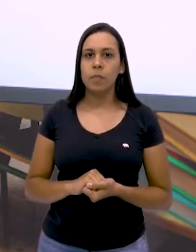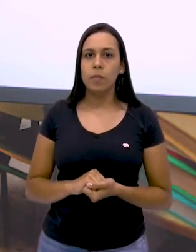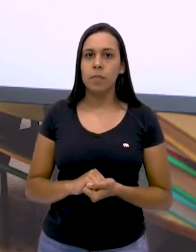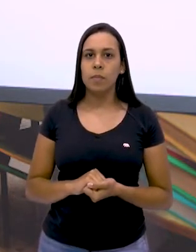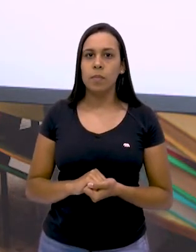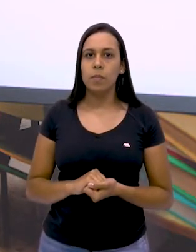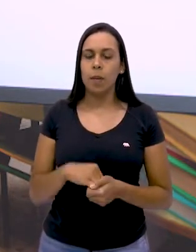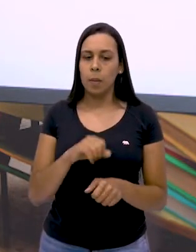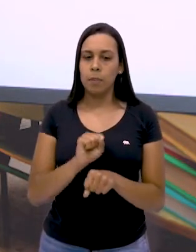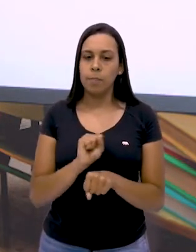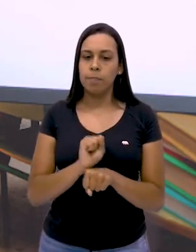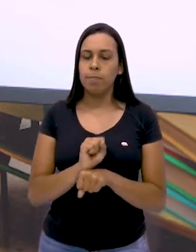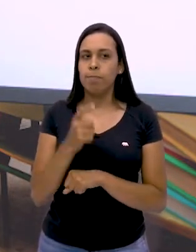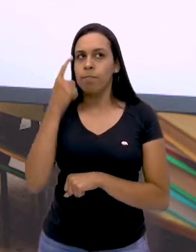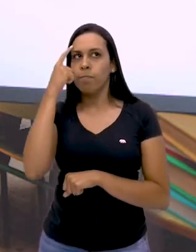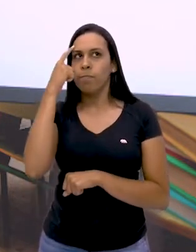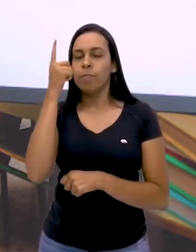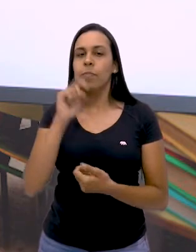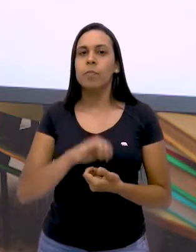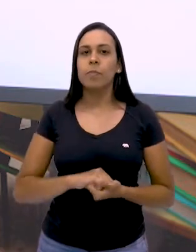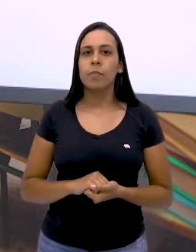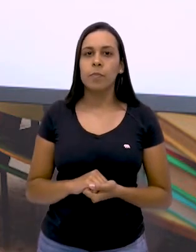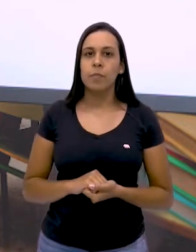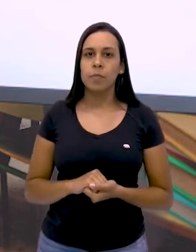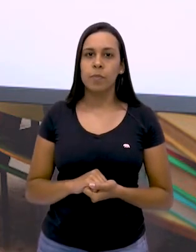Tempo para pensar, vamos lá. Vamos lá.